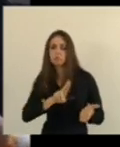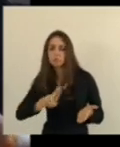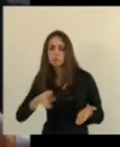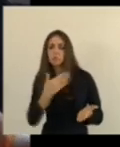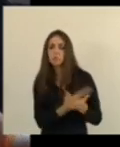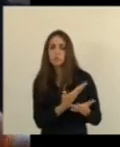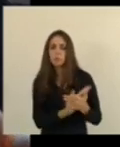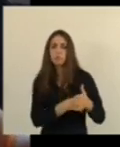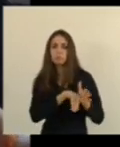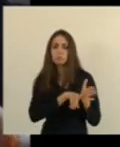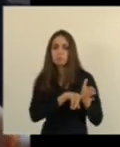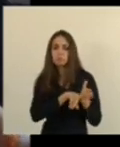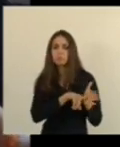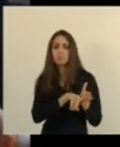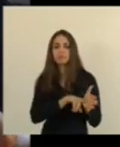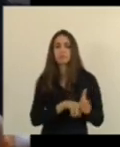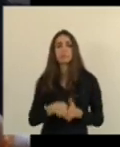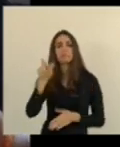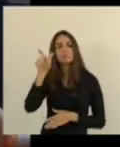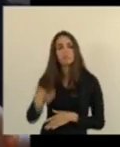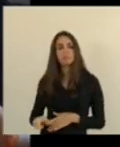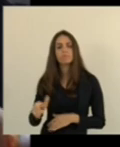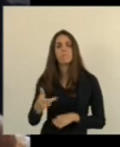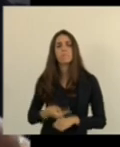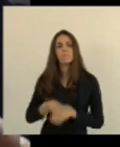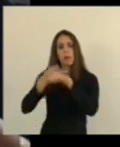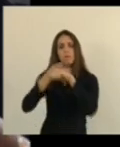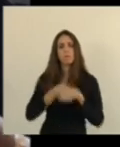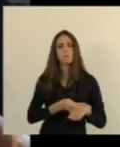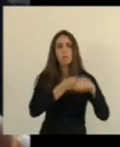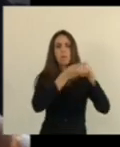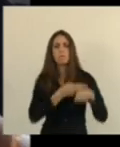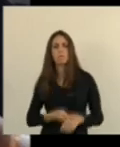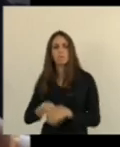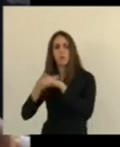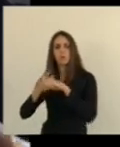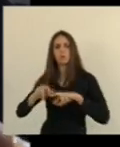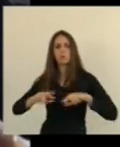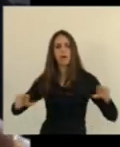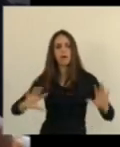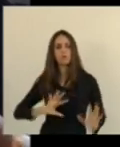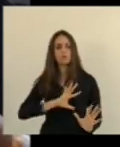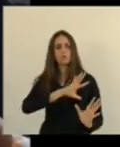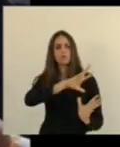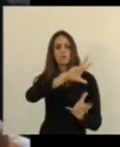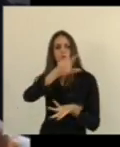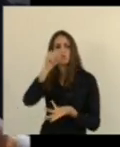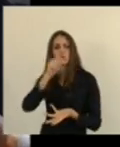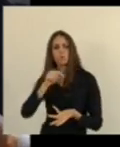mais premiados do mundo todo.